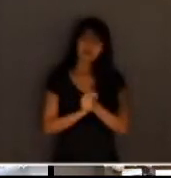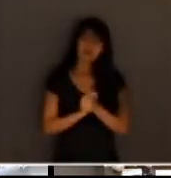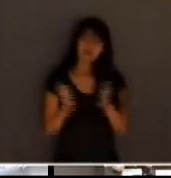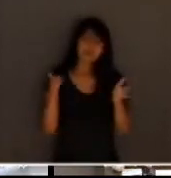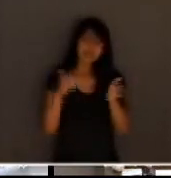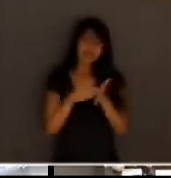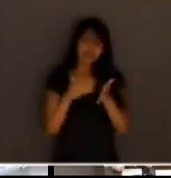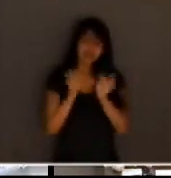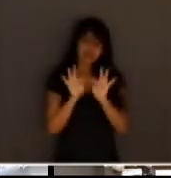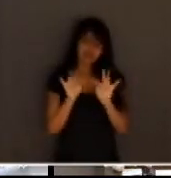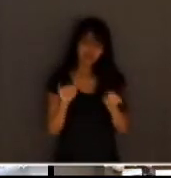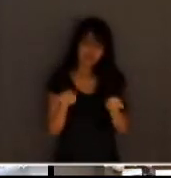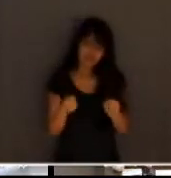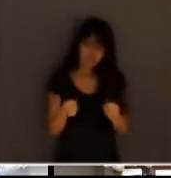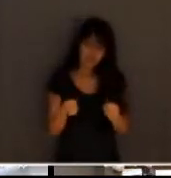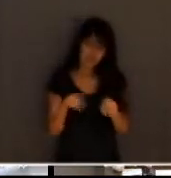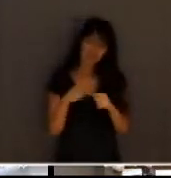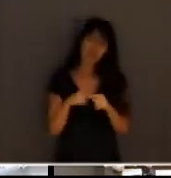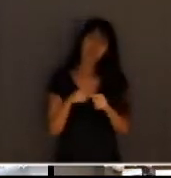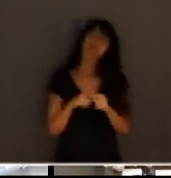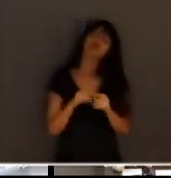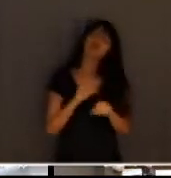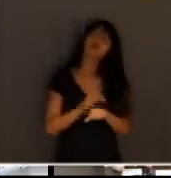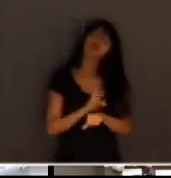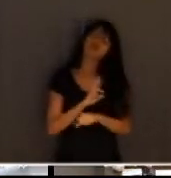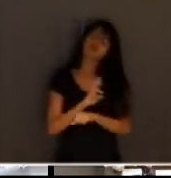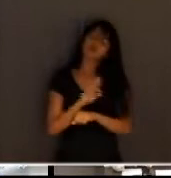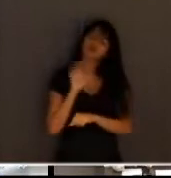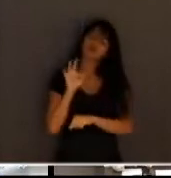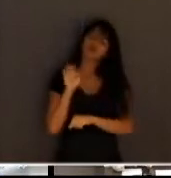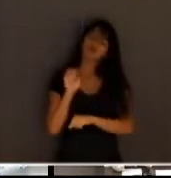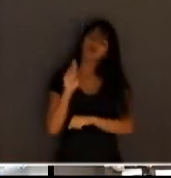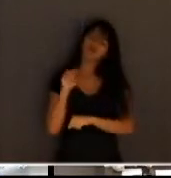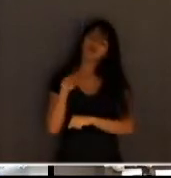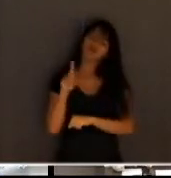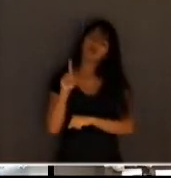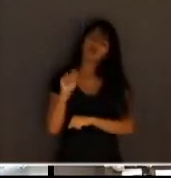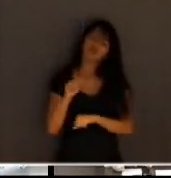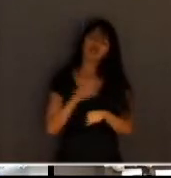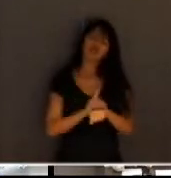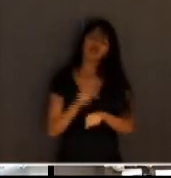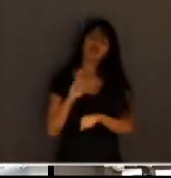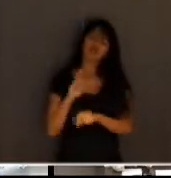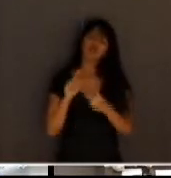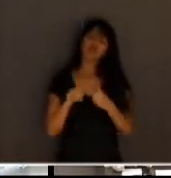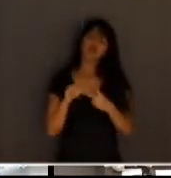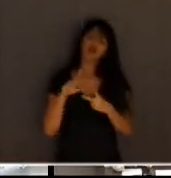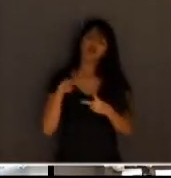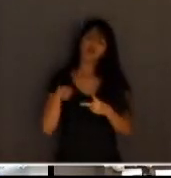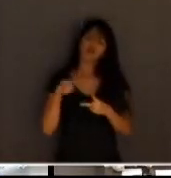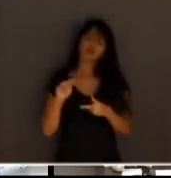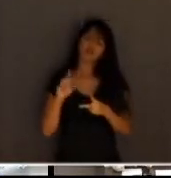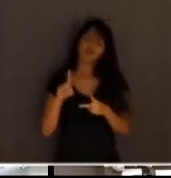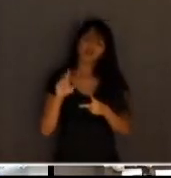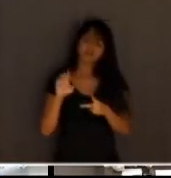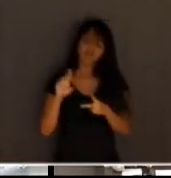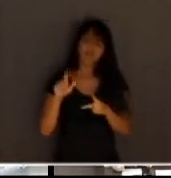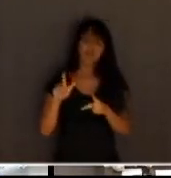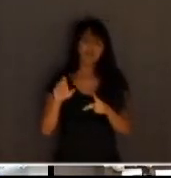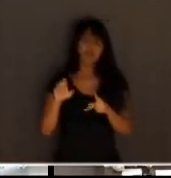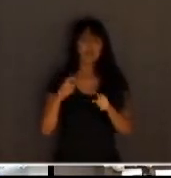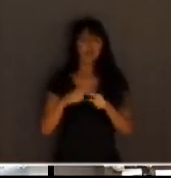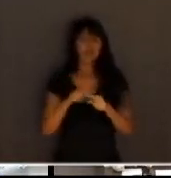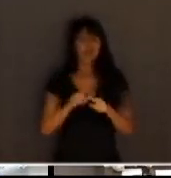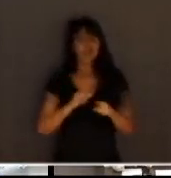à doutora Fernanda, à doutora Marcele, é que a gente teve, com a